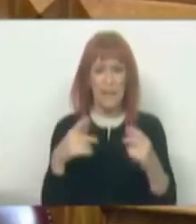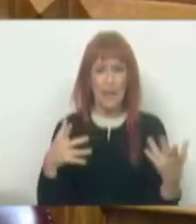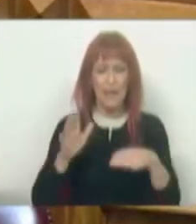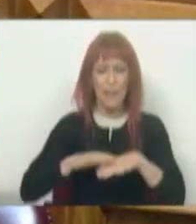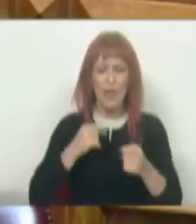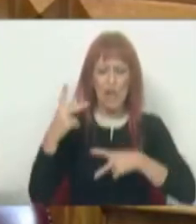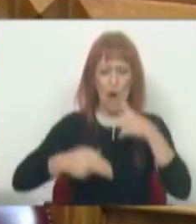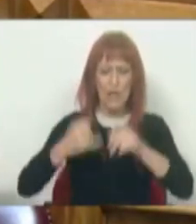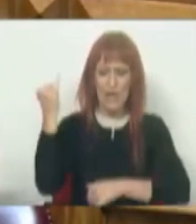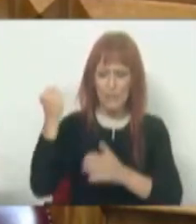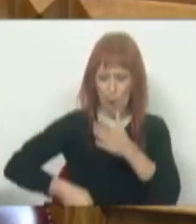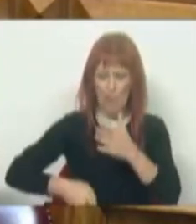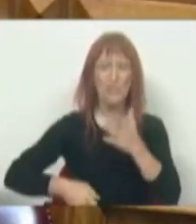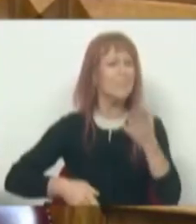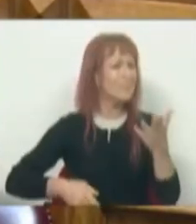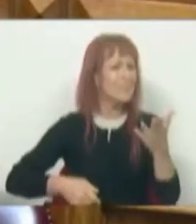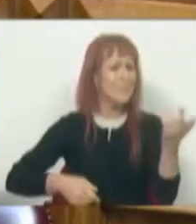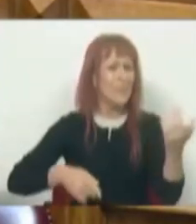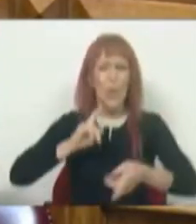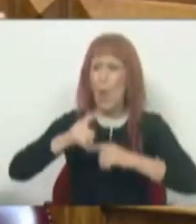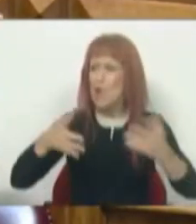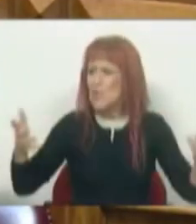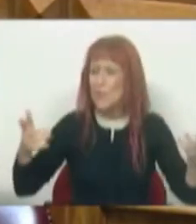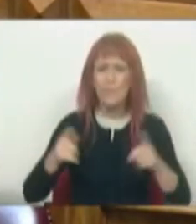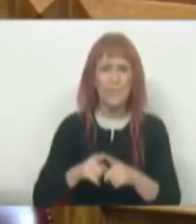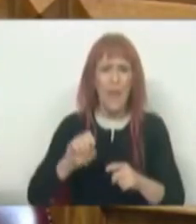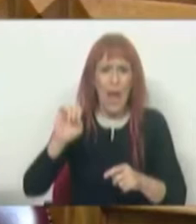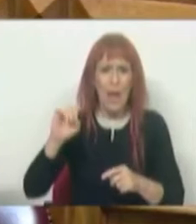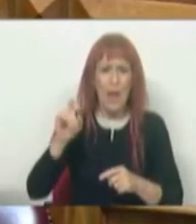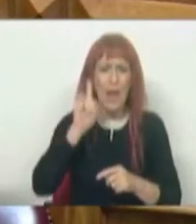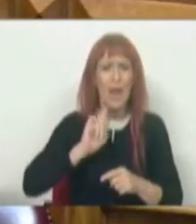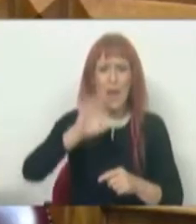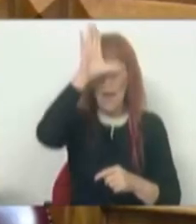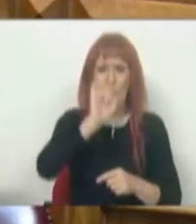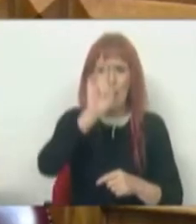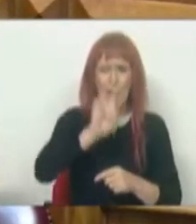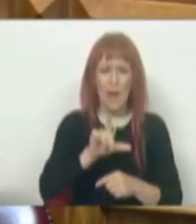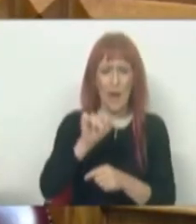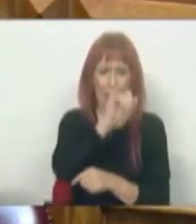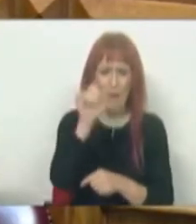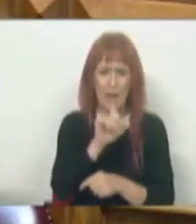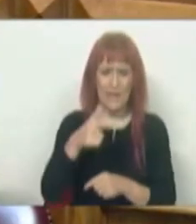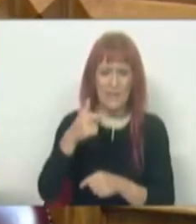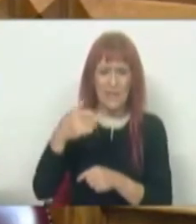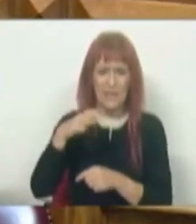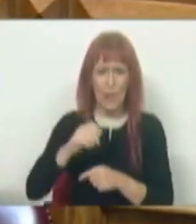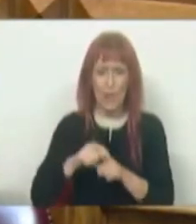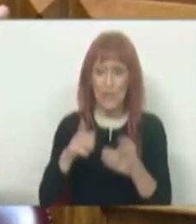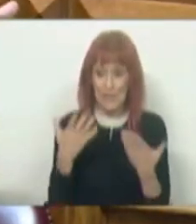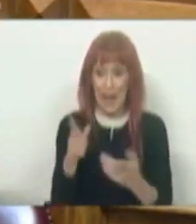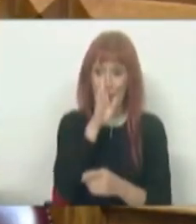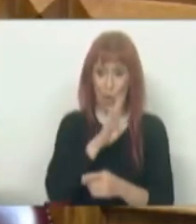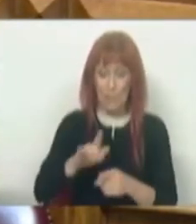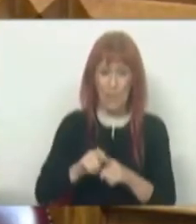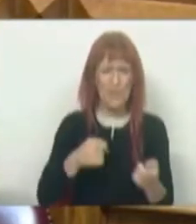de corte de impostos é aquilo que a primeira-ministra britânica, Liz Strass, está agora a implementar. E na altura, eu